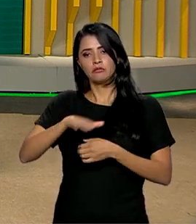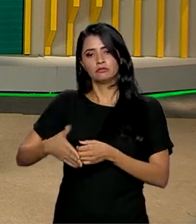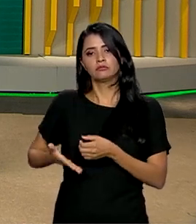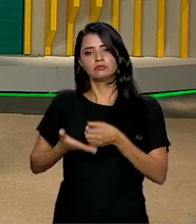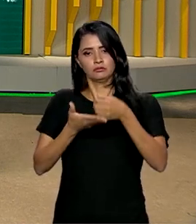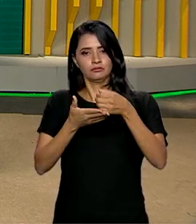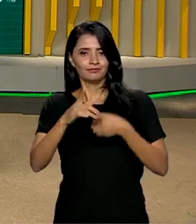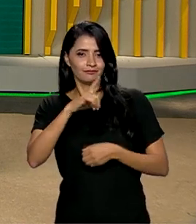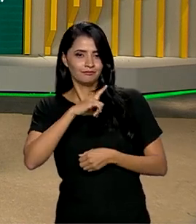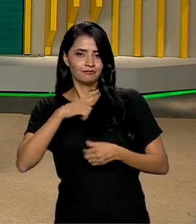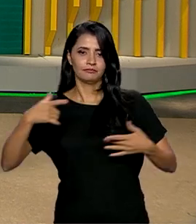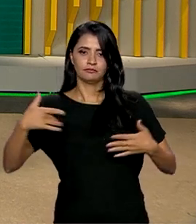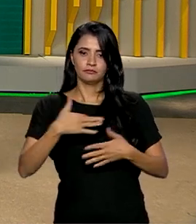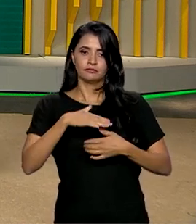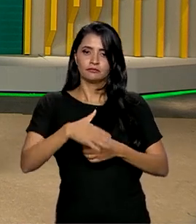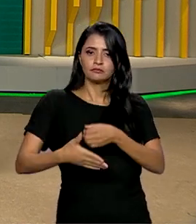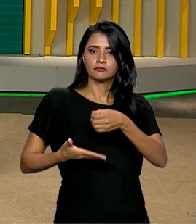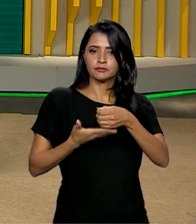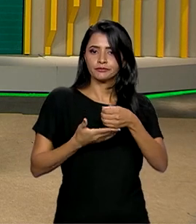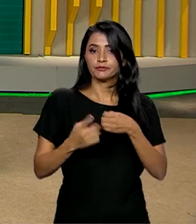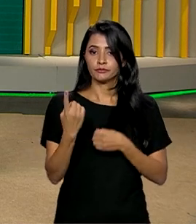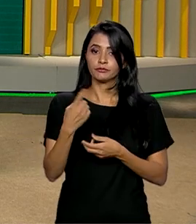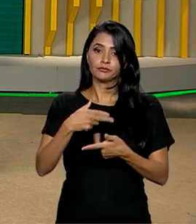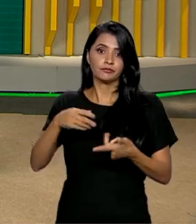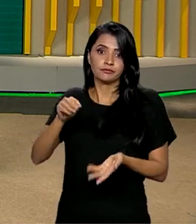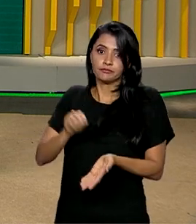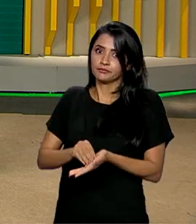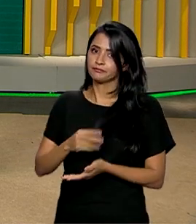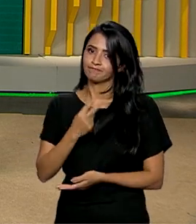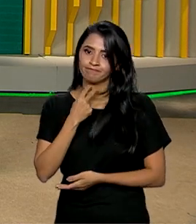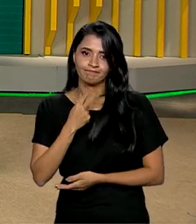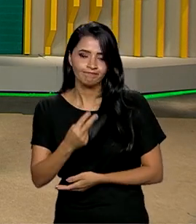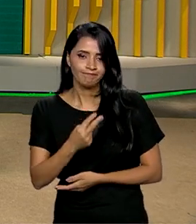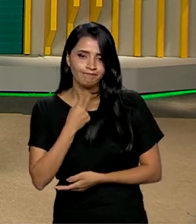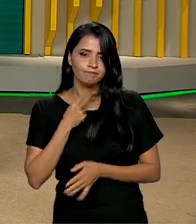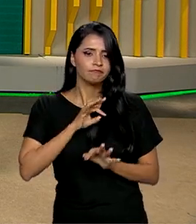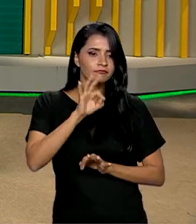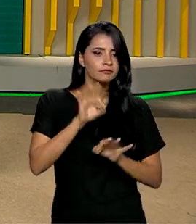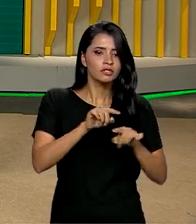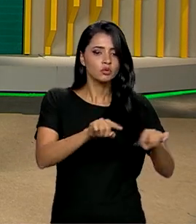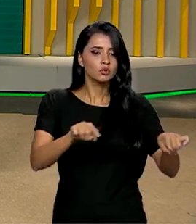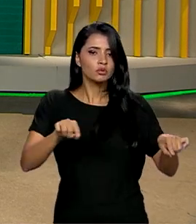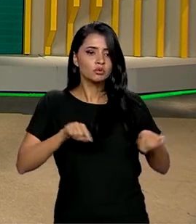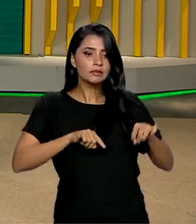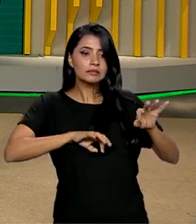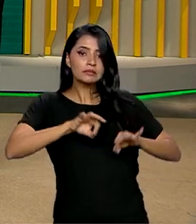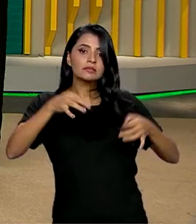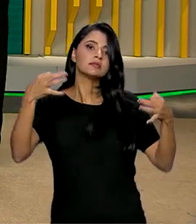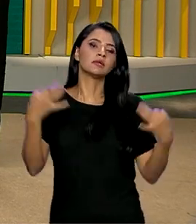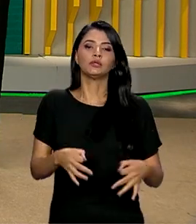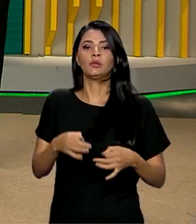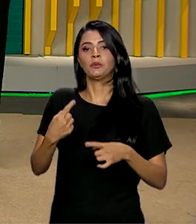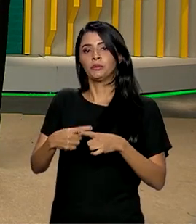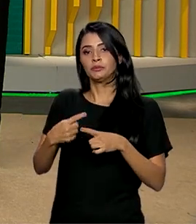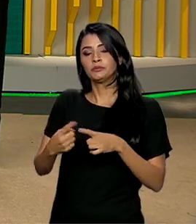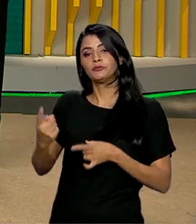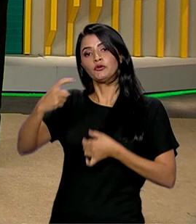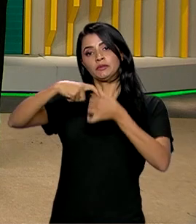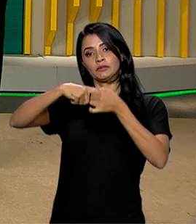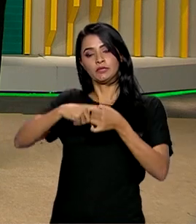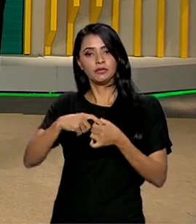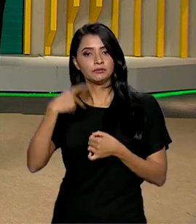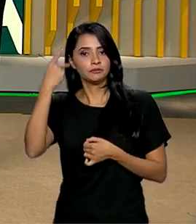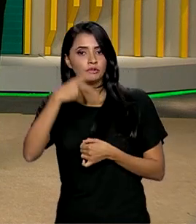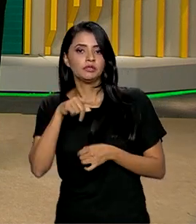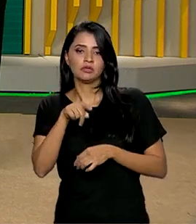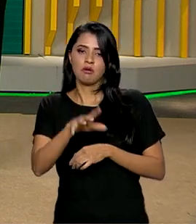para ter cidades sustentáveis, uma coisa não pode faltar, Ana, que é o ordenamento territorial. É por isso que a retomada de uma política nacional para o setor